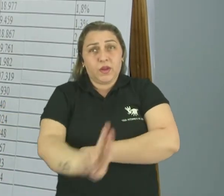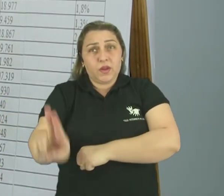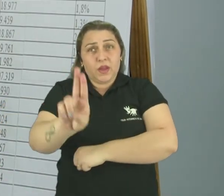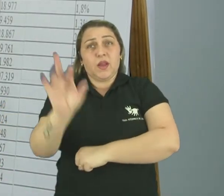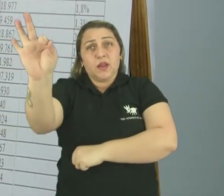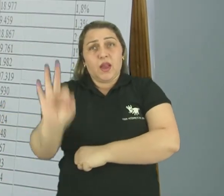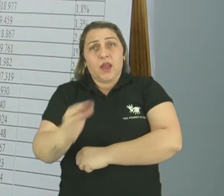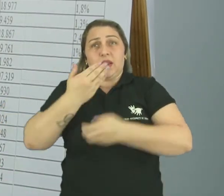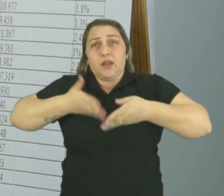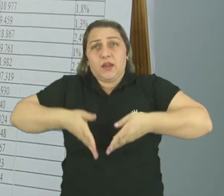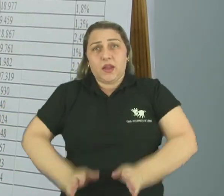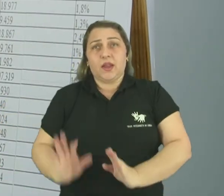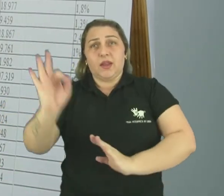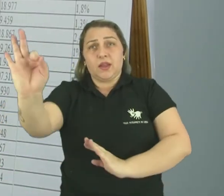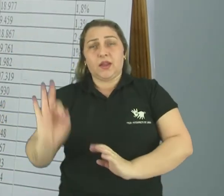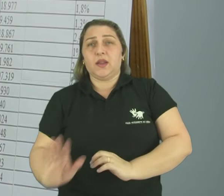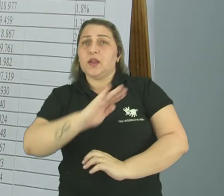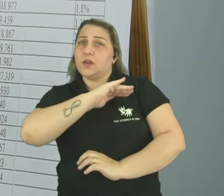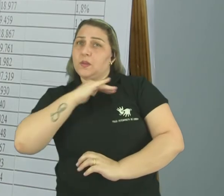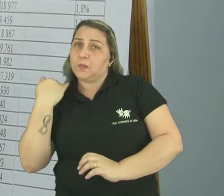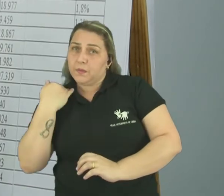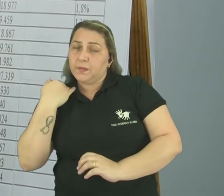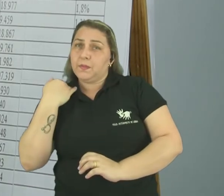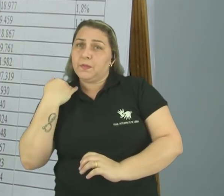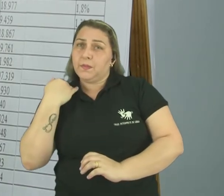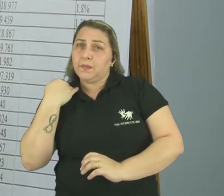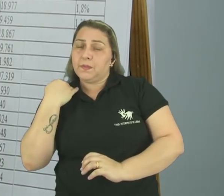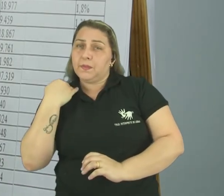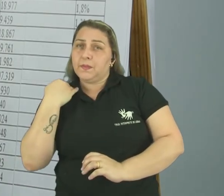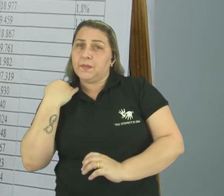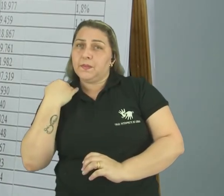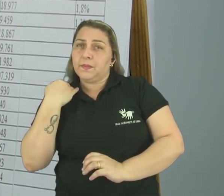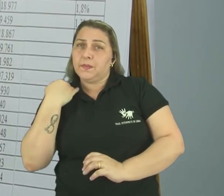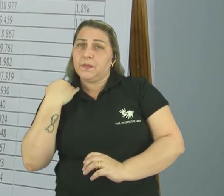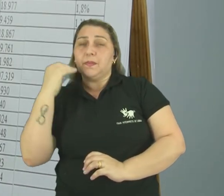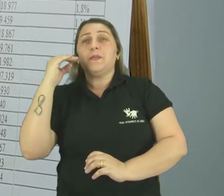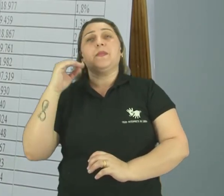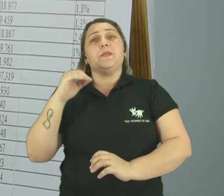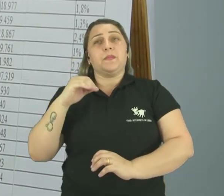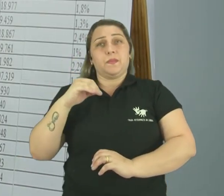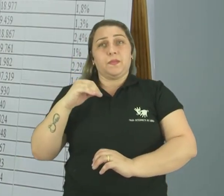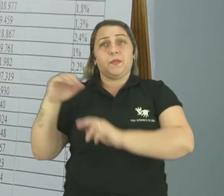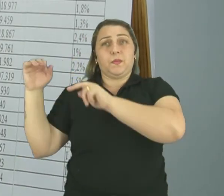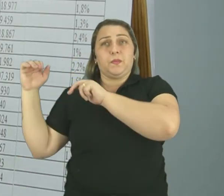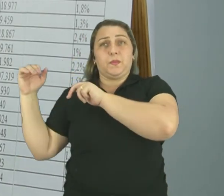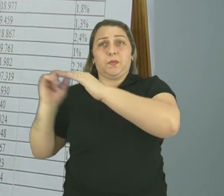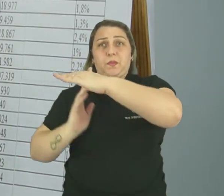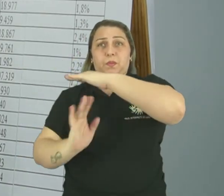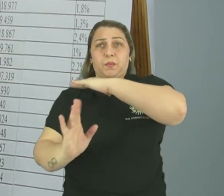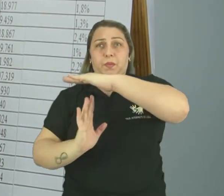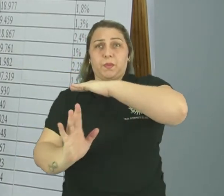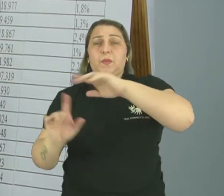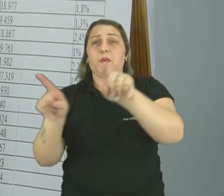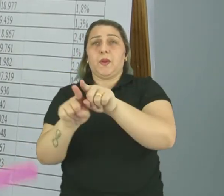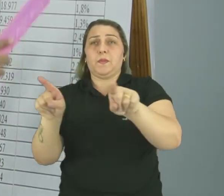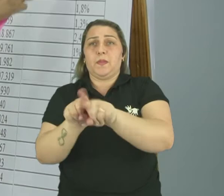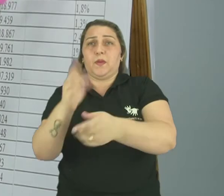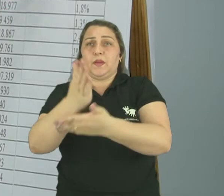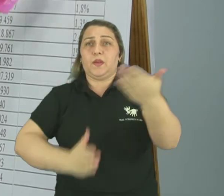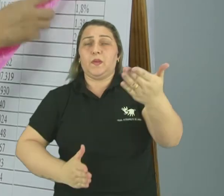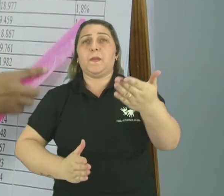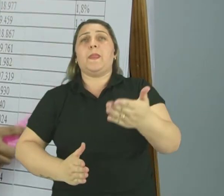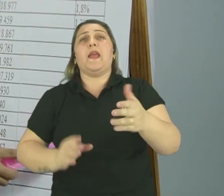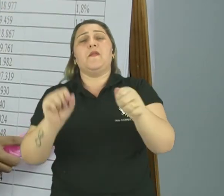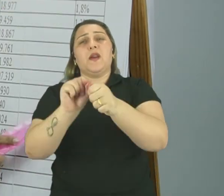Taxa de natalidade Taxa de mortalidade E o processo migratório Ou saldo migratório Então,